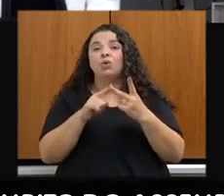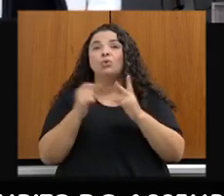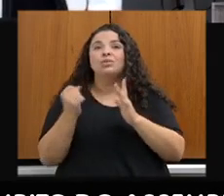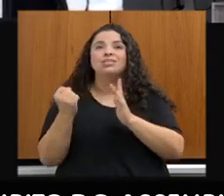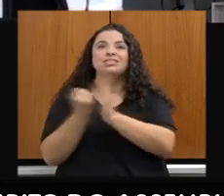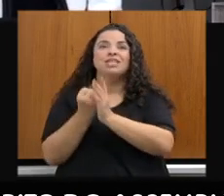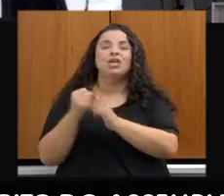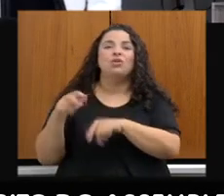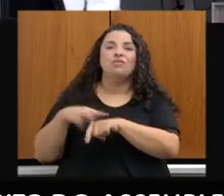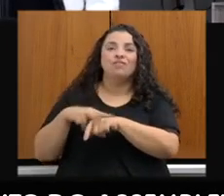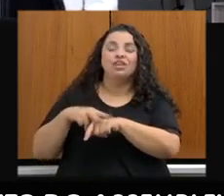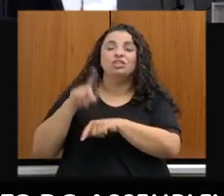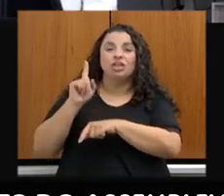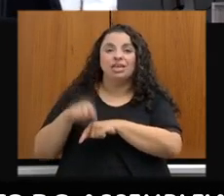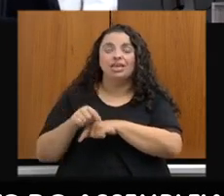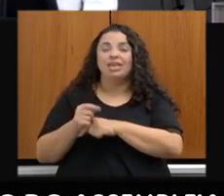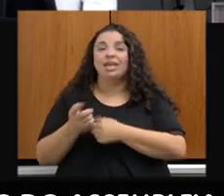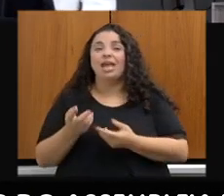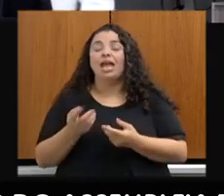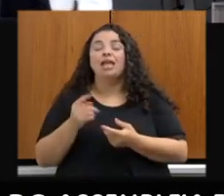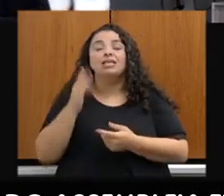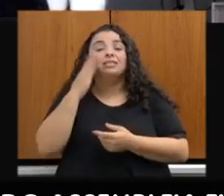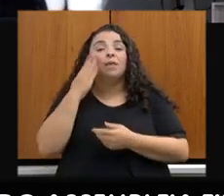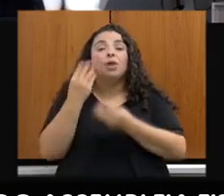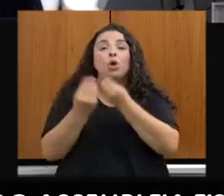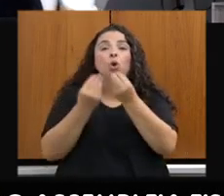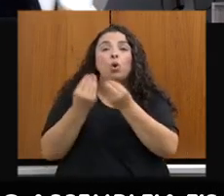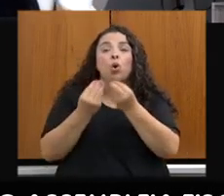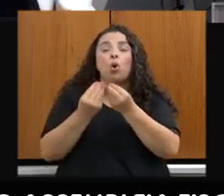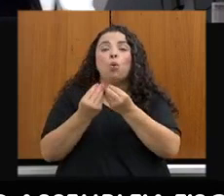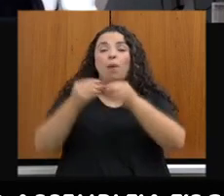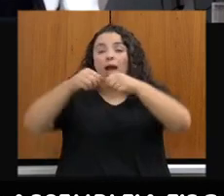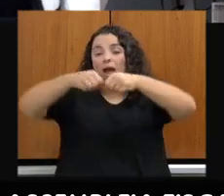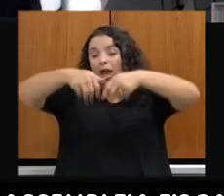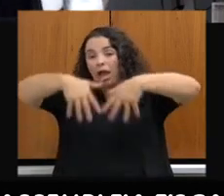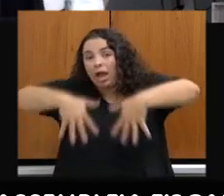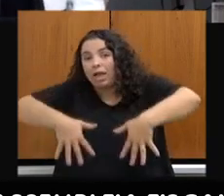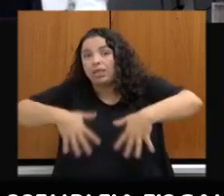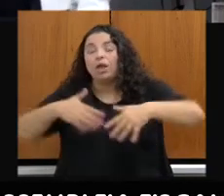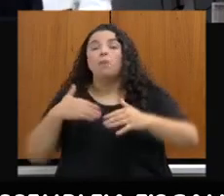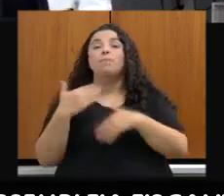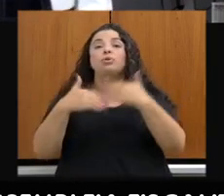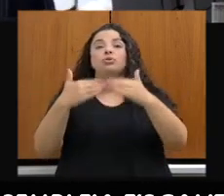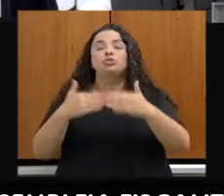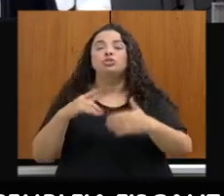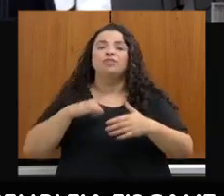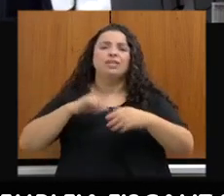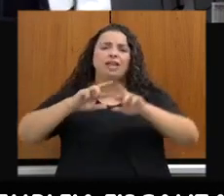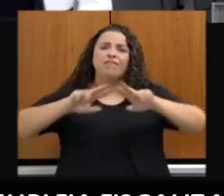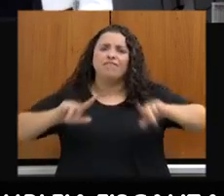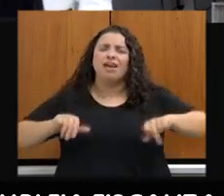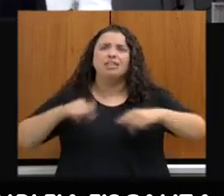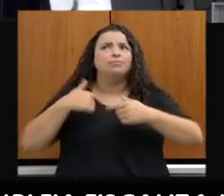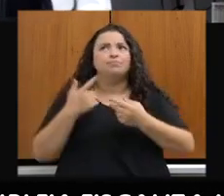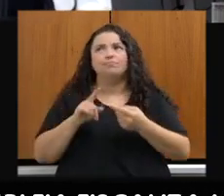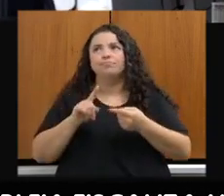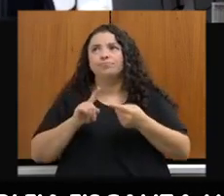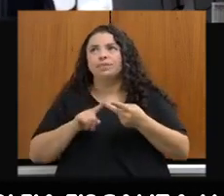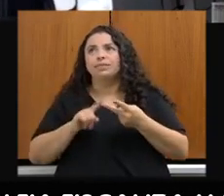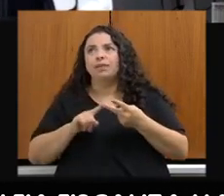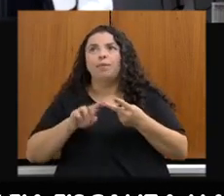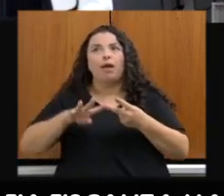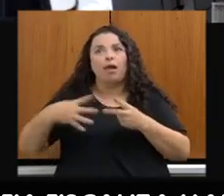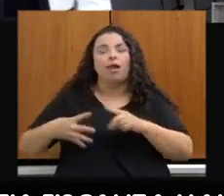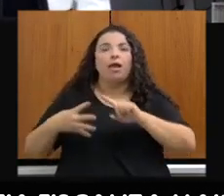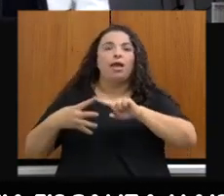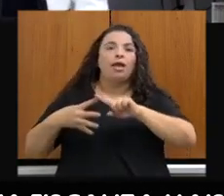o selo de rastreabilidade da cadeia produtiva, onde nós vamos trabalhar todas as ações, seja pecuária, seja agricultura,